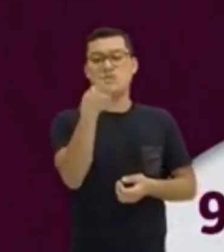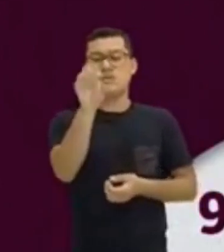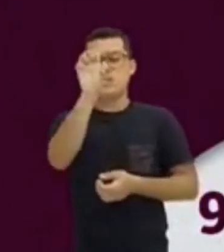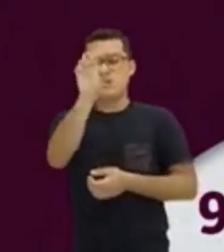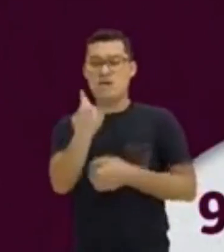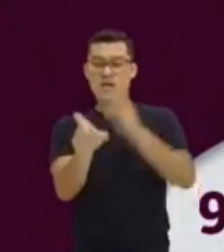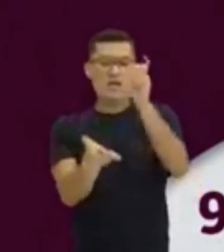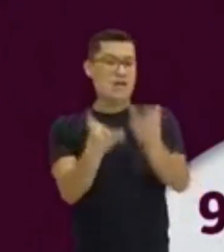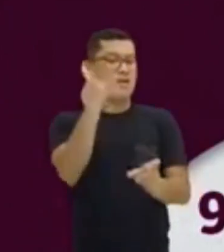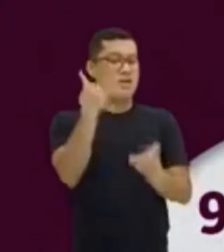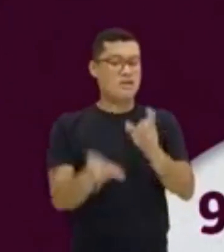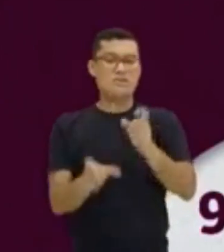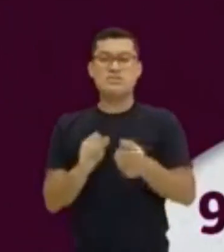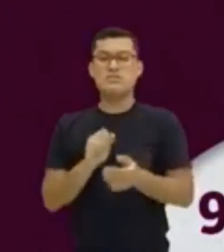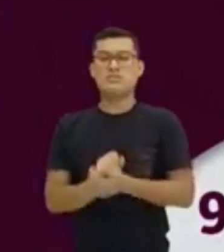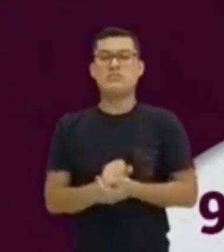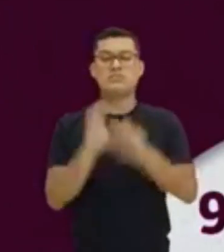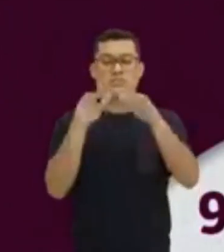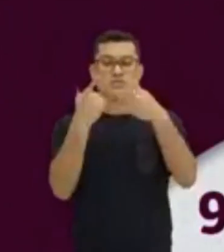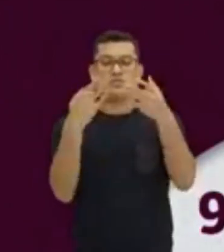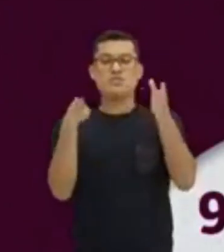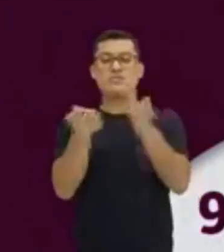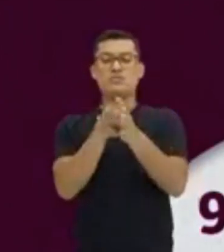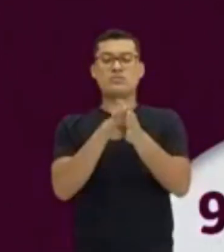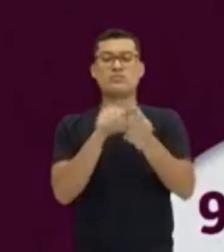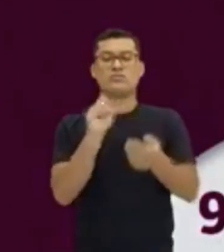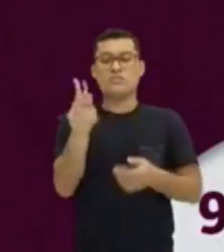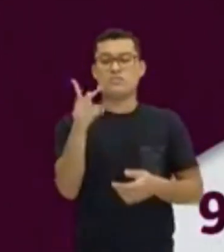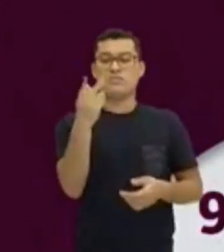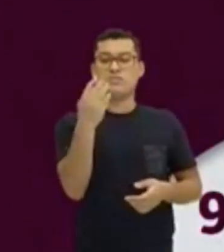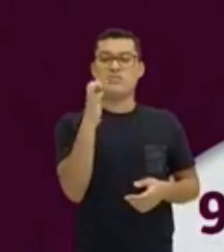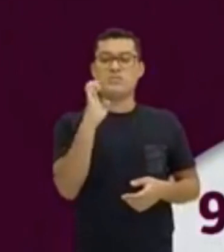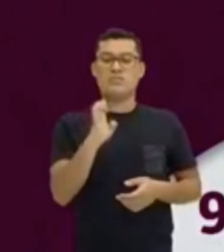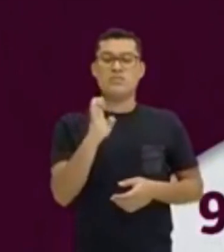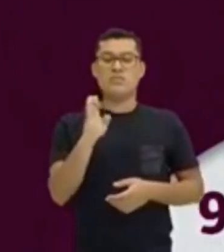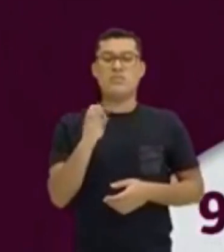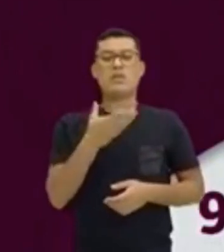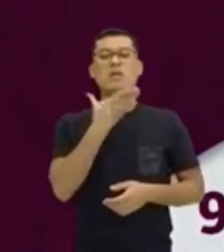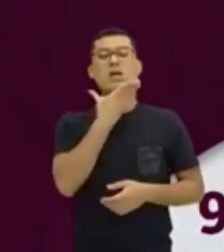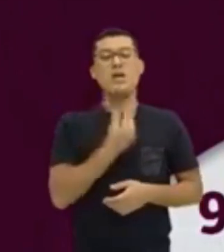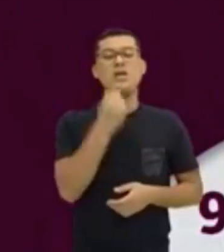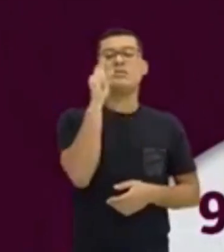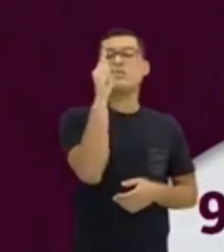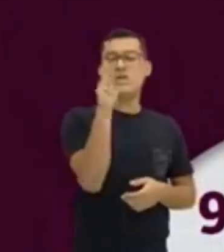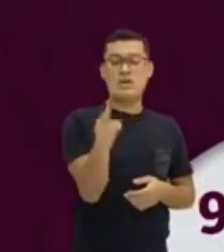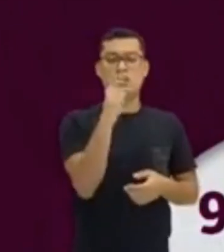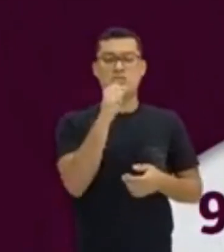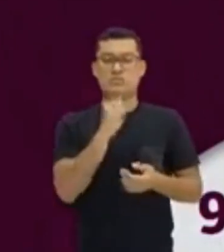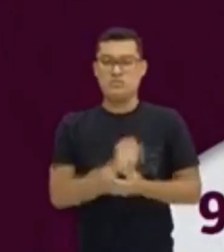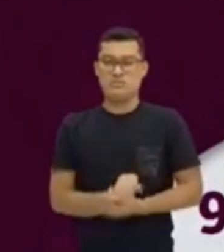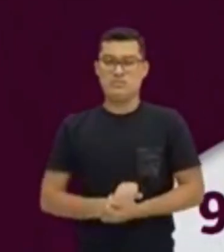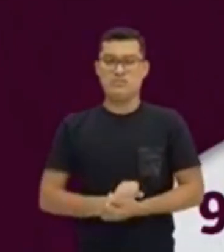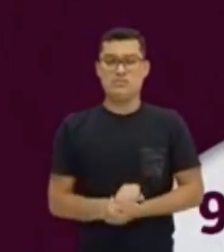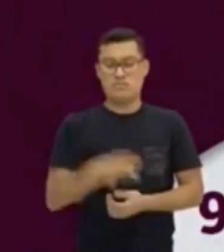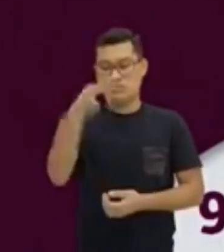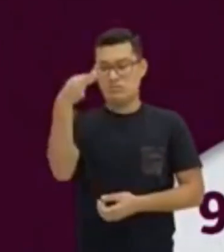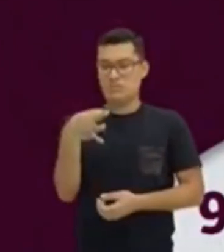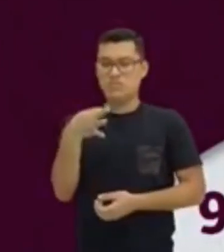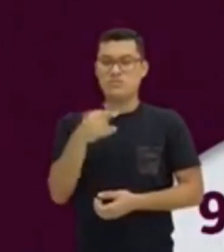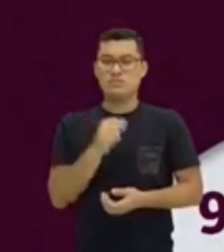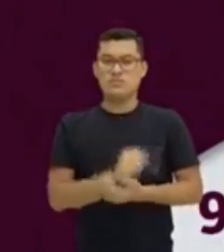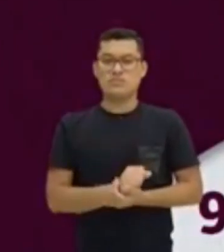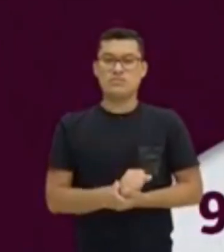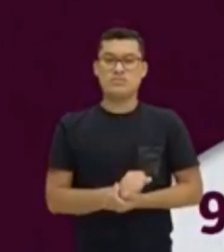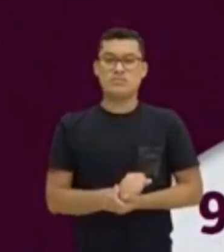Certo? Quando chegar aqui no he, ele é. Certo? Tem dois é.